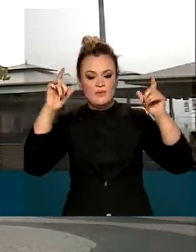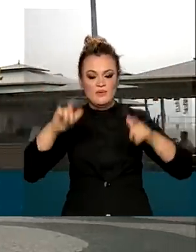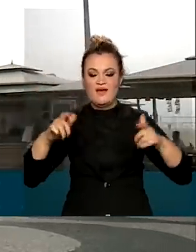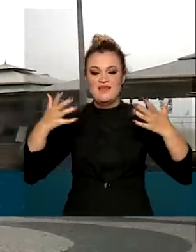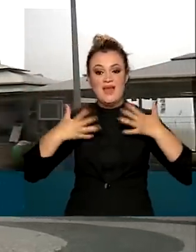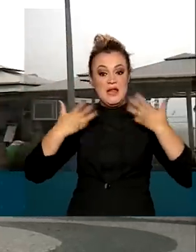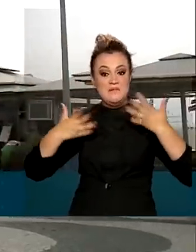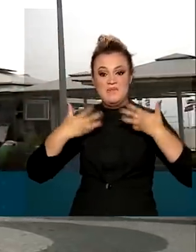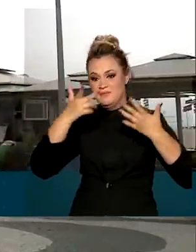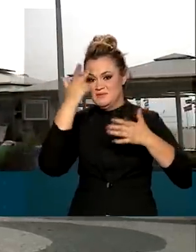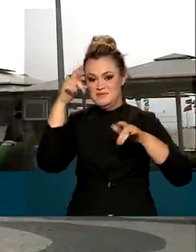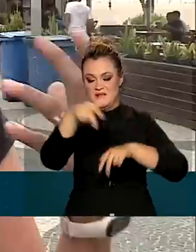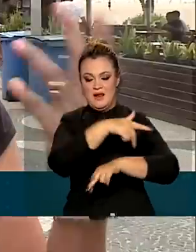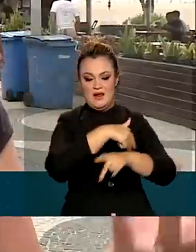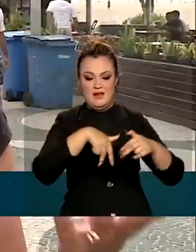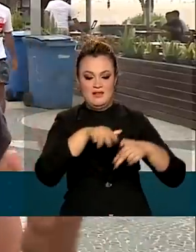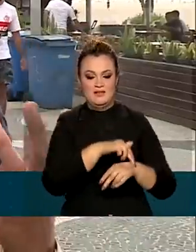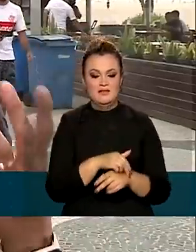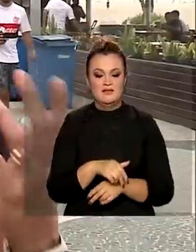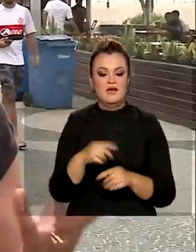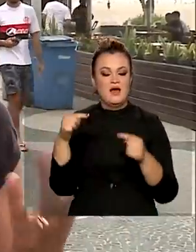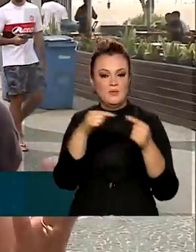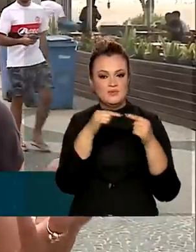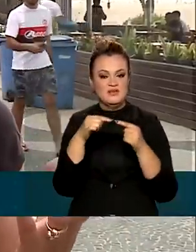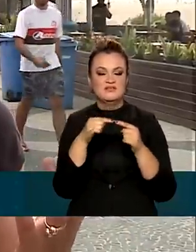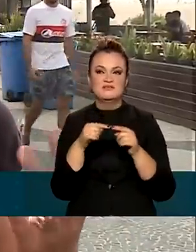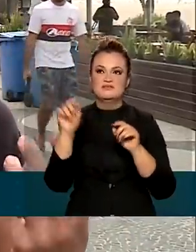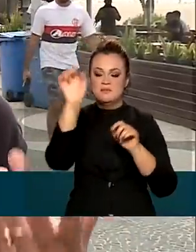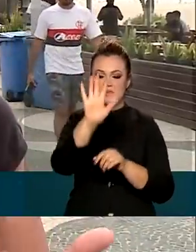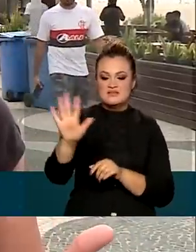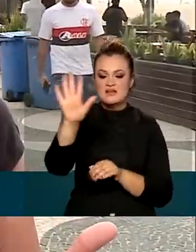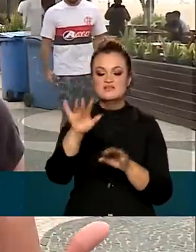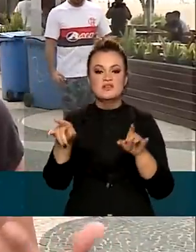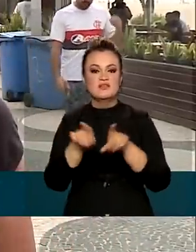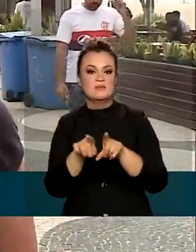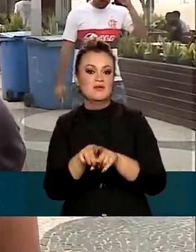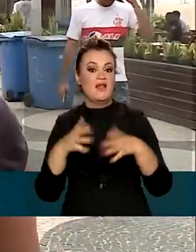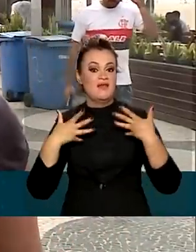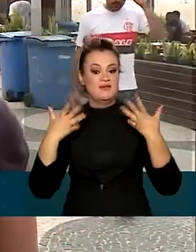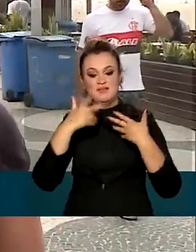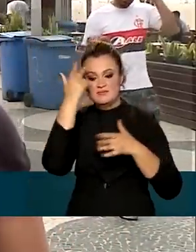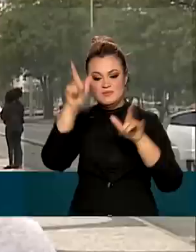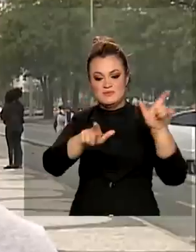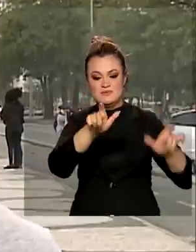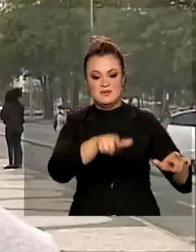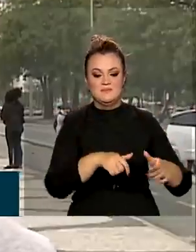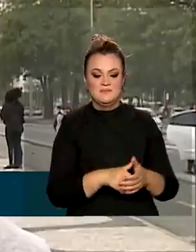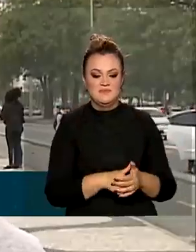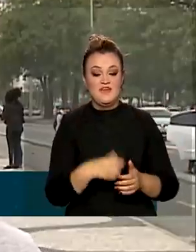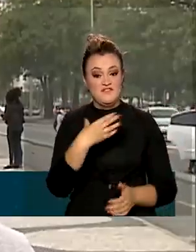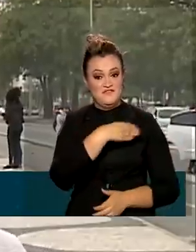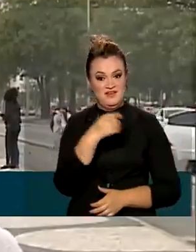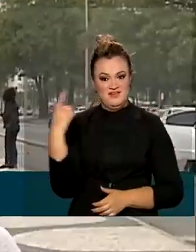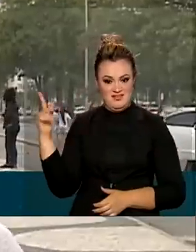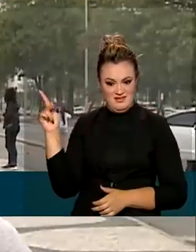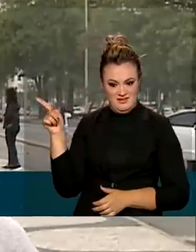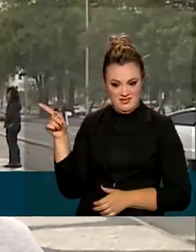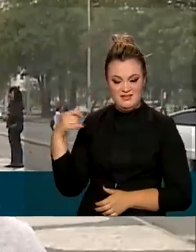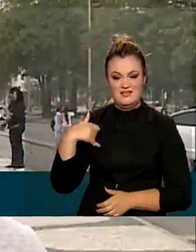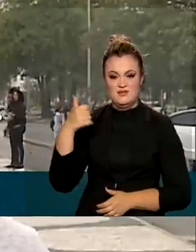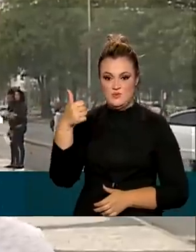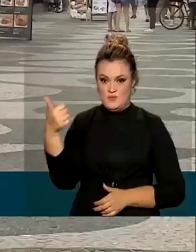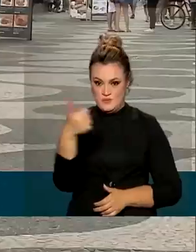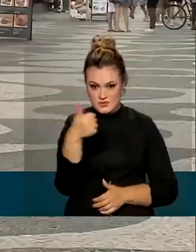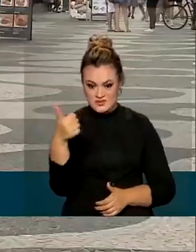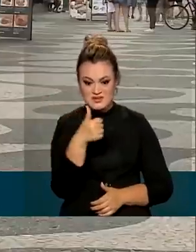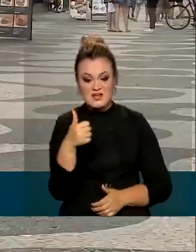alegria das pessoas. A combinação do paisagem e a alegria da gente. A filha candelária de 11